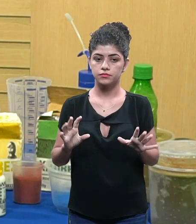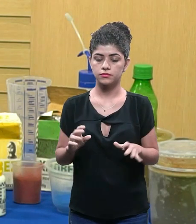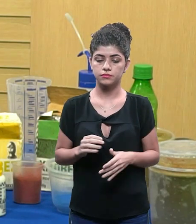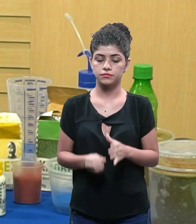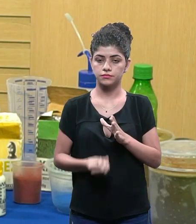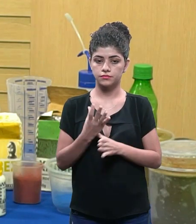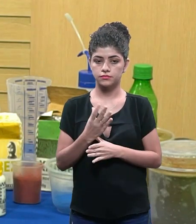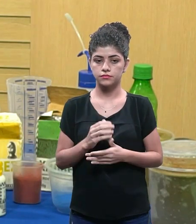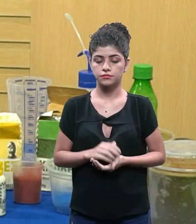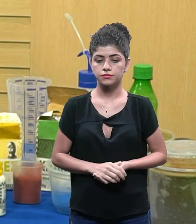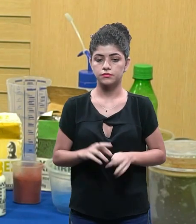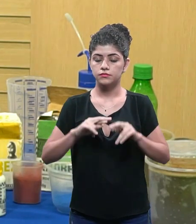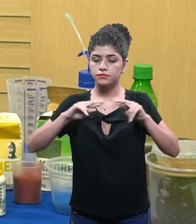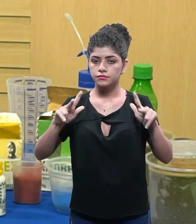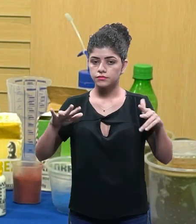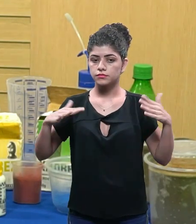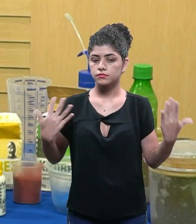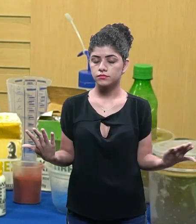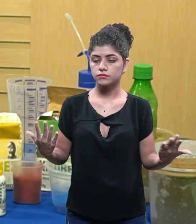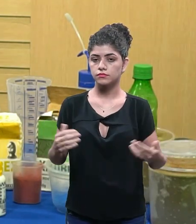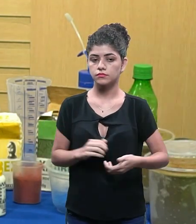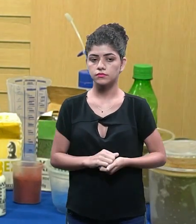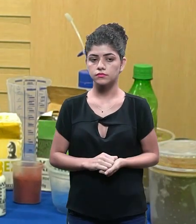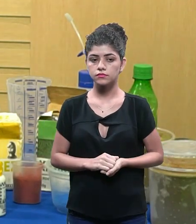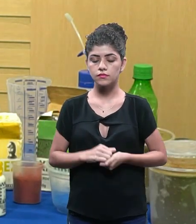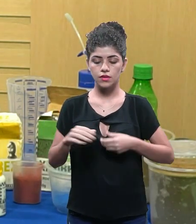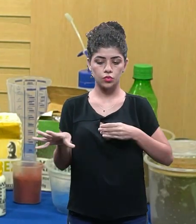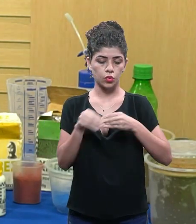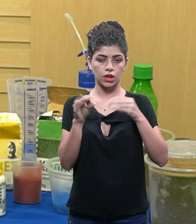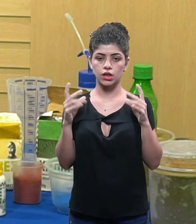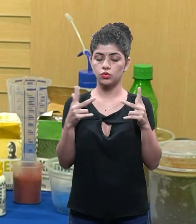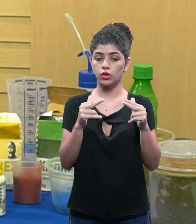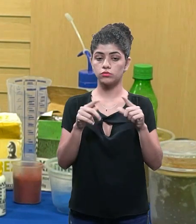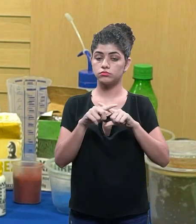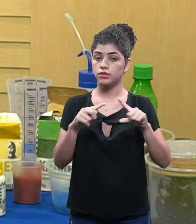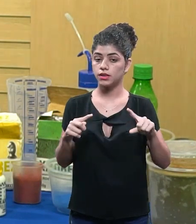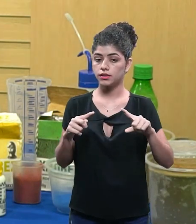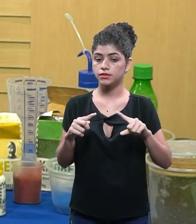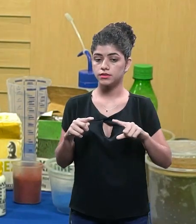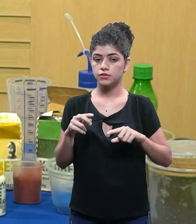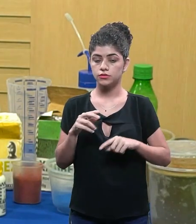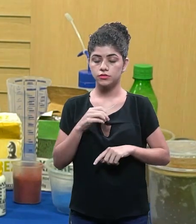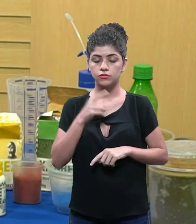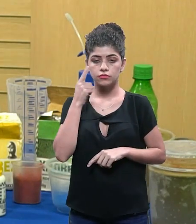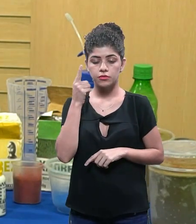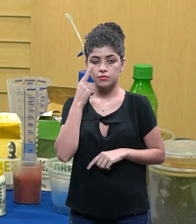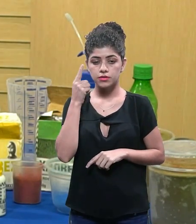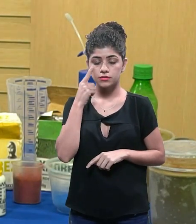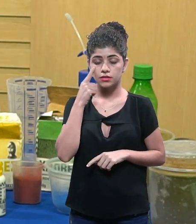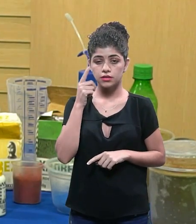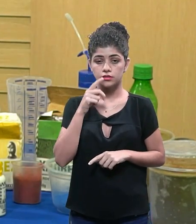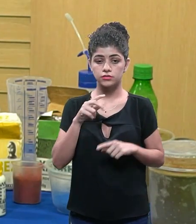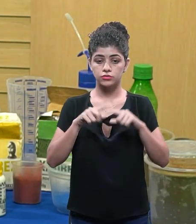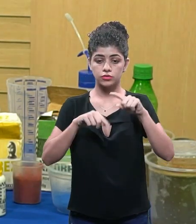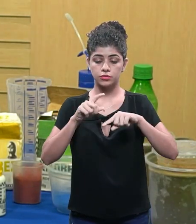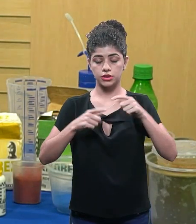possibilidade de ser gerado. Diferença desses dois cimentos, eles vão colar da mesma forma, só que, se tu for pensar